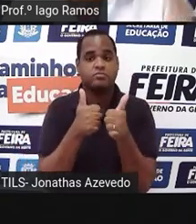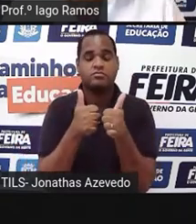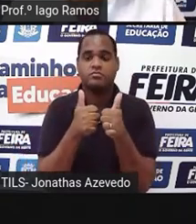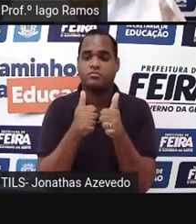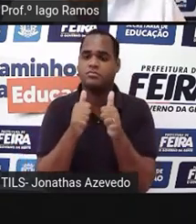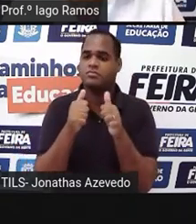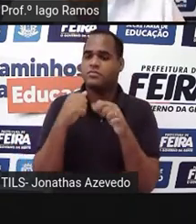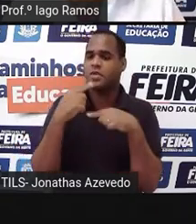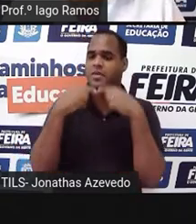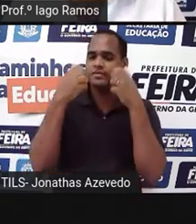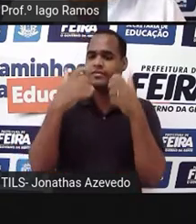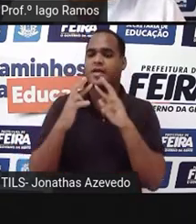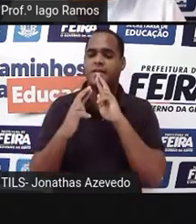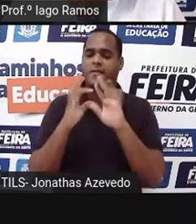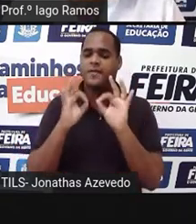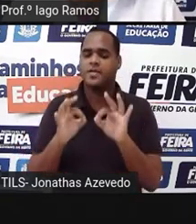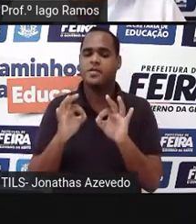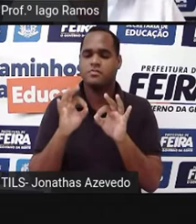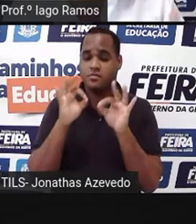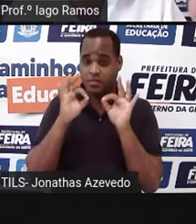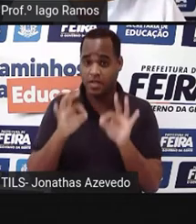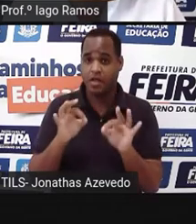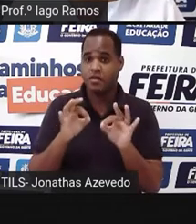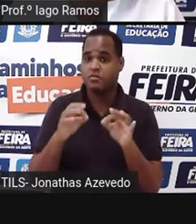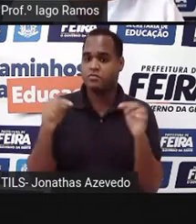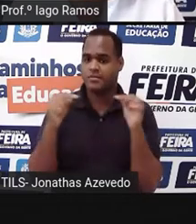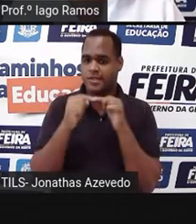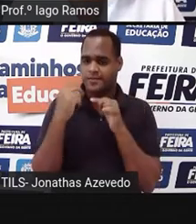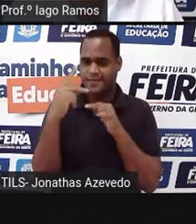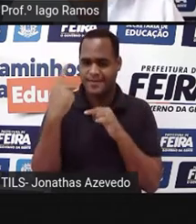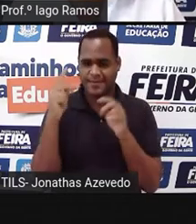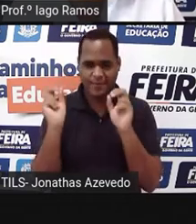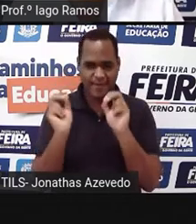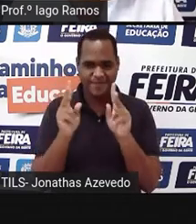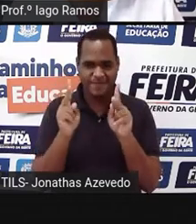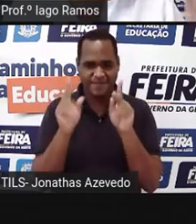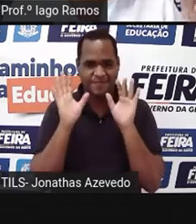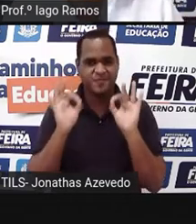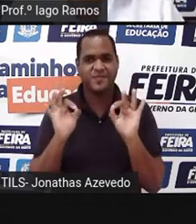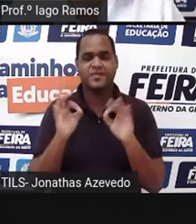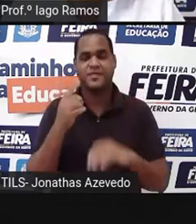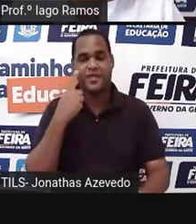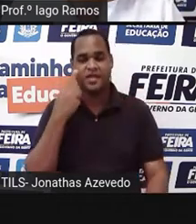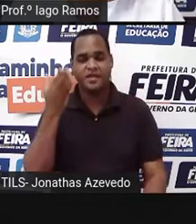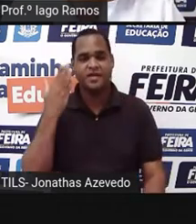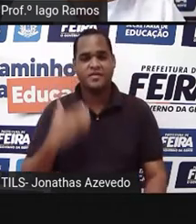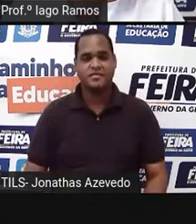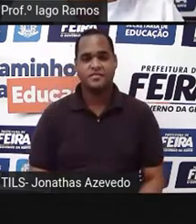dar uma resposta honesta e sincera para você mesmo, certo? Então, vamos lá.